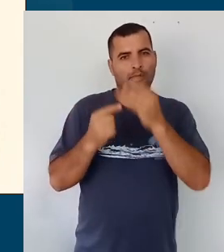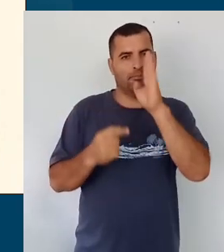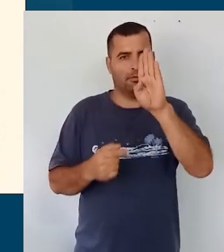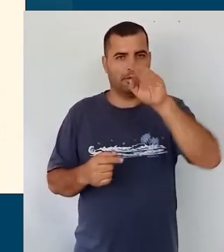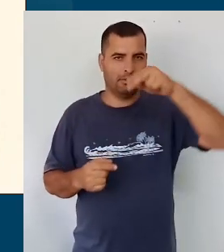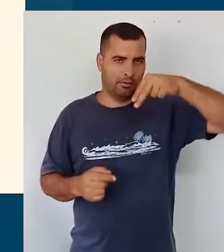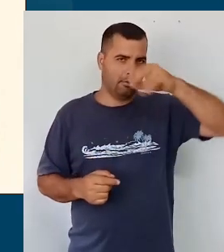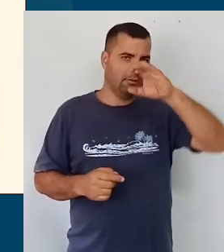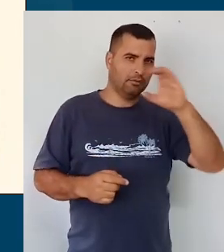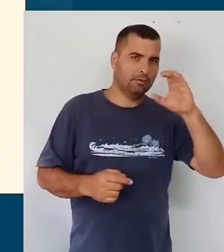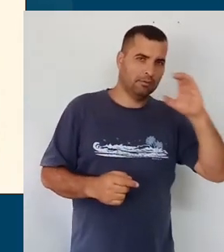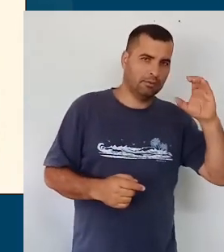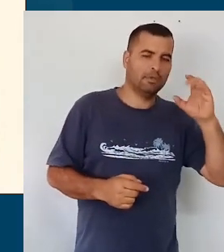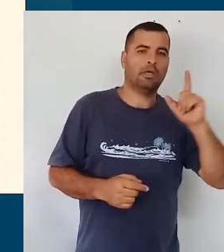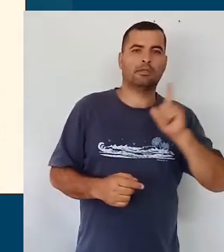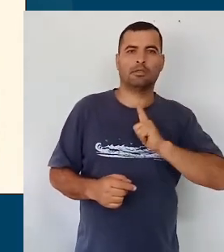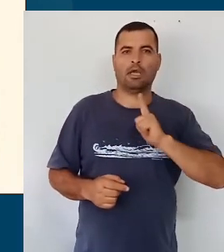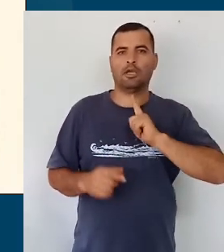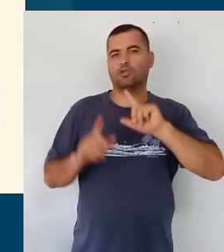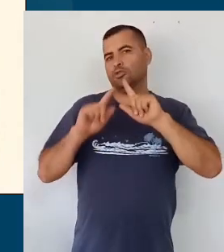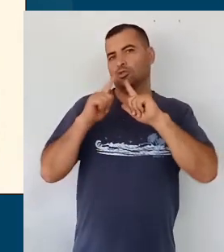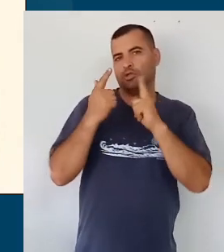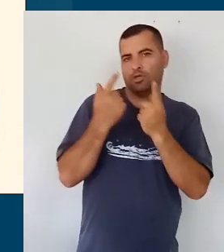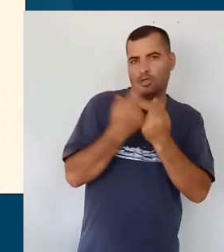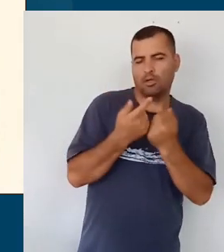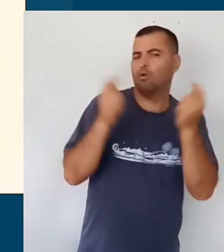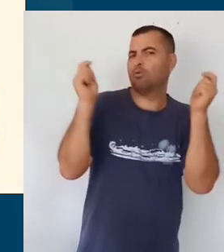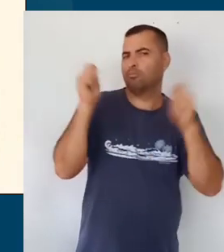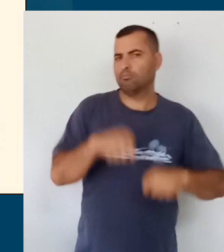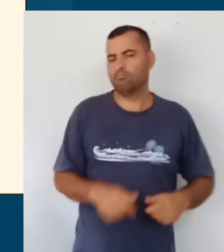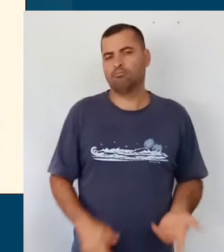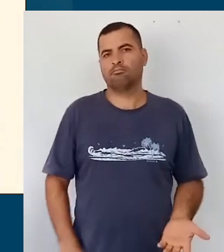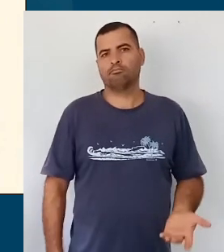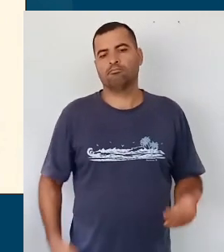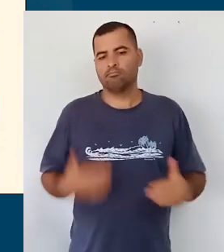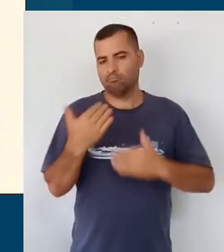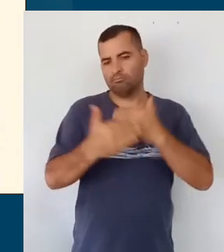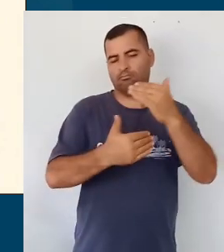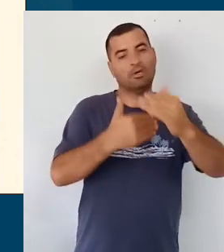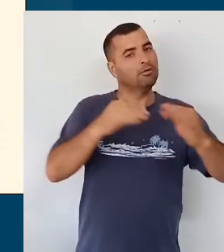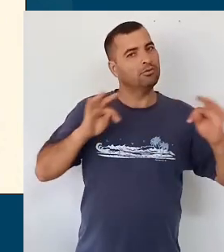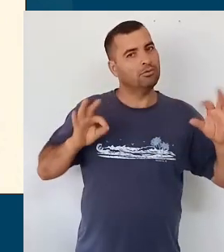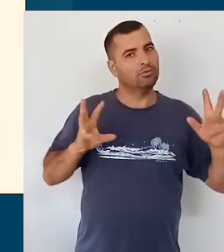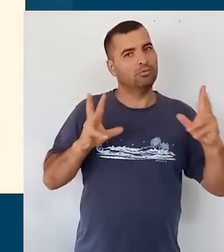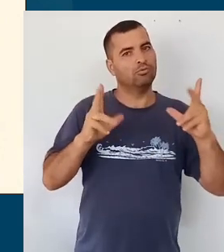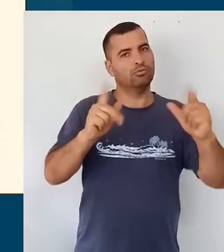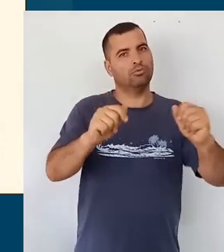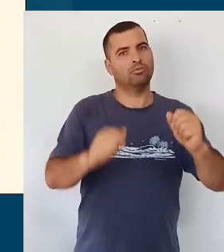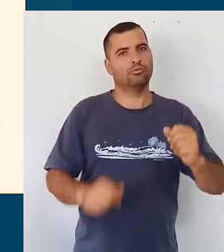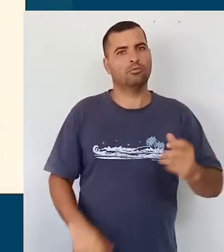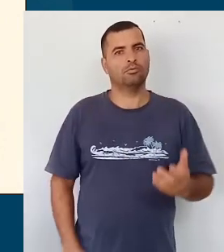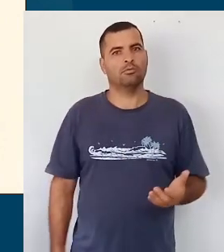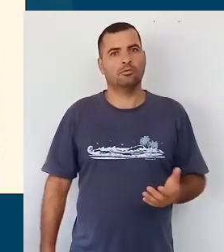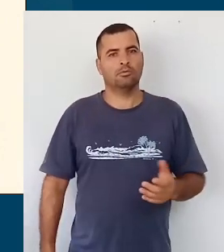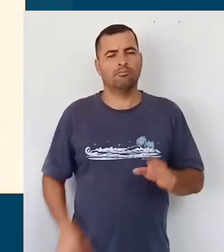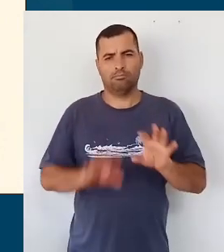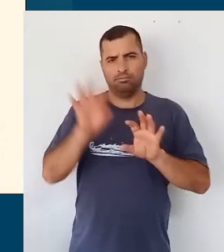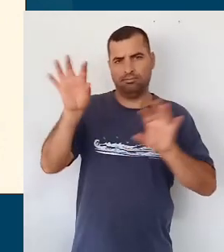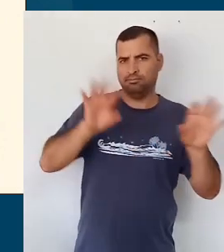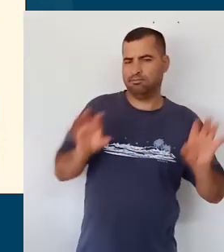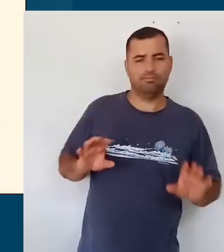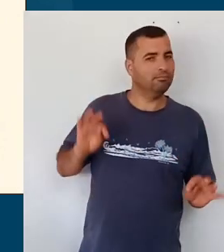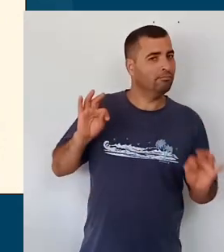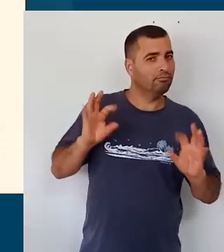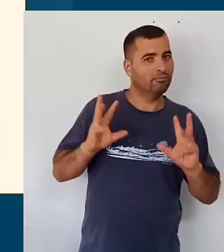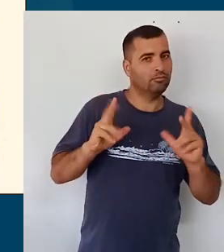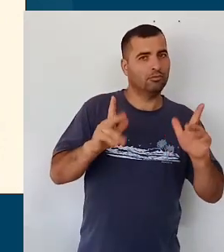gente tem lá as competências gerais, a partir das quais todos, todos os componentes, todas as